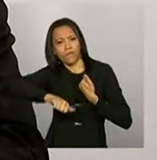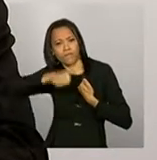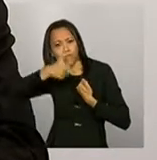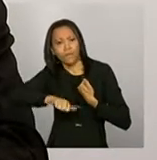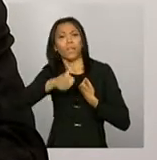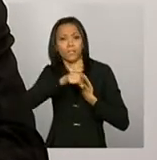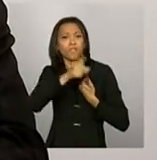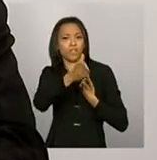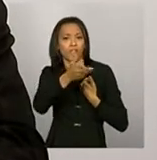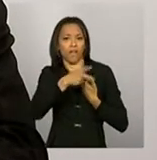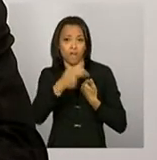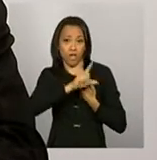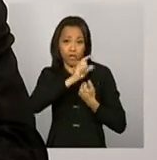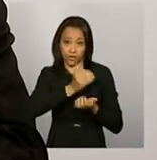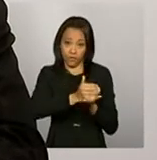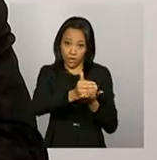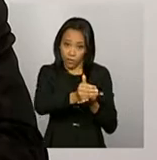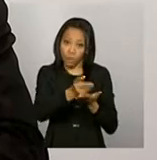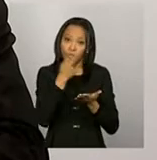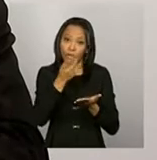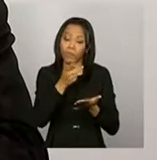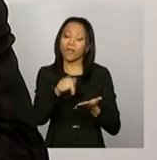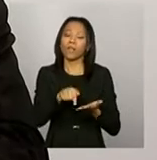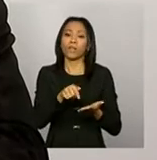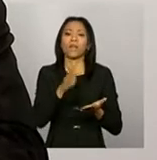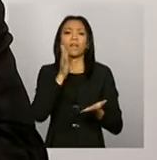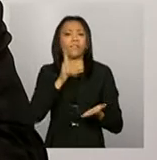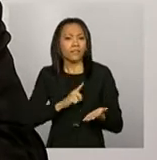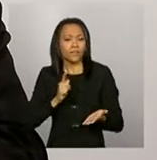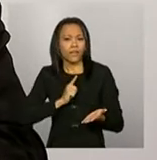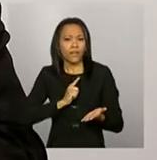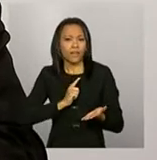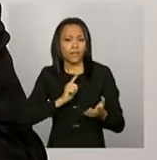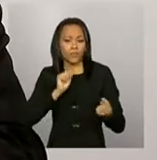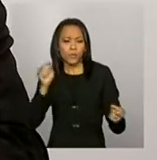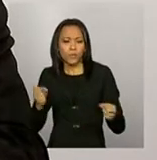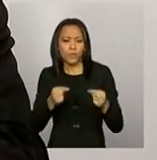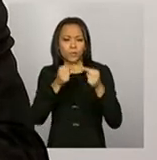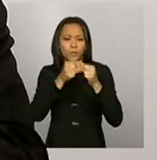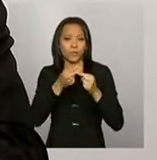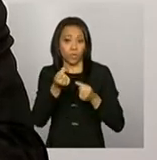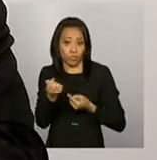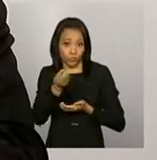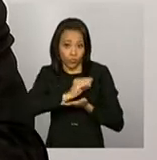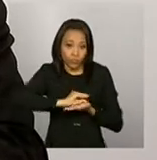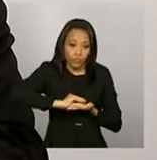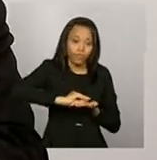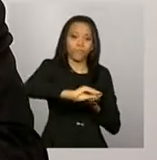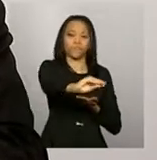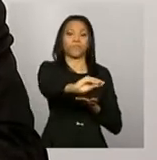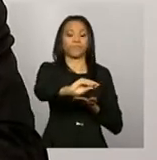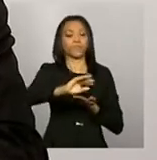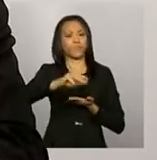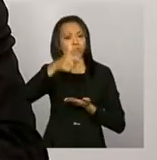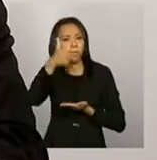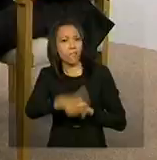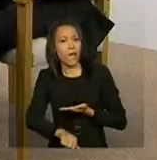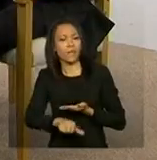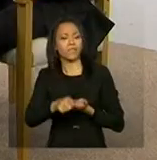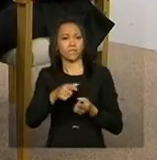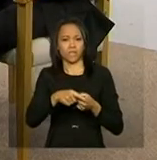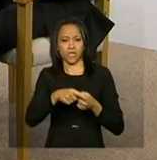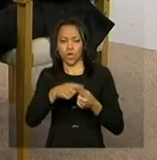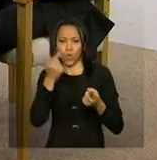você falou logo no início do bloco, quer dizer, o índice está associado a uma transferência de recursos. Então, quanto maior o índice